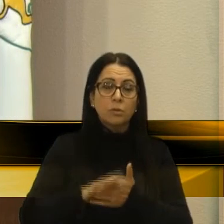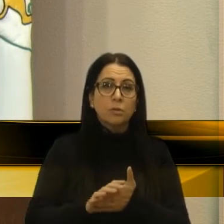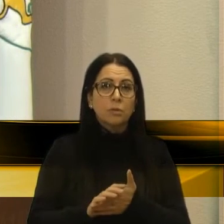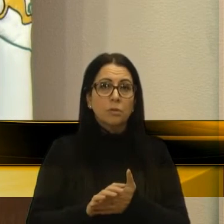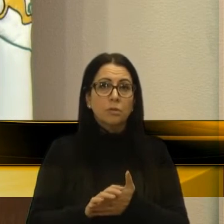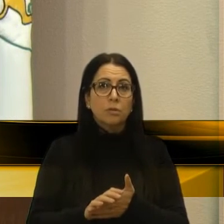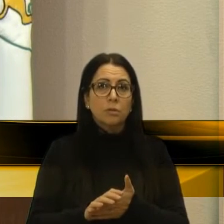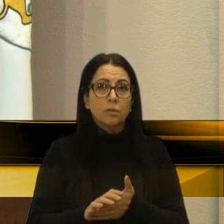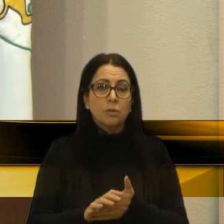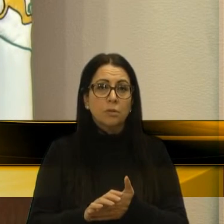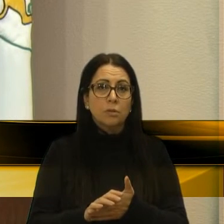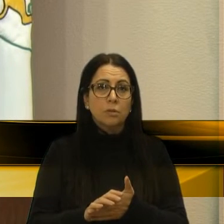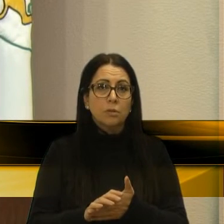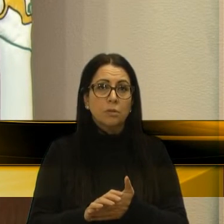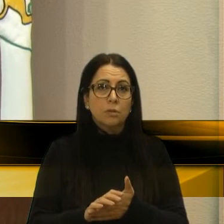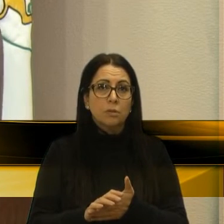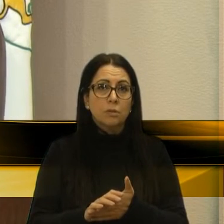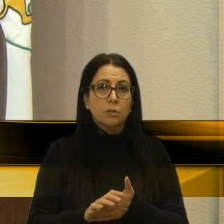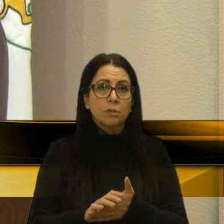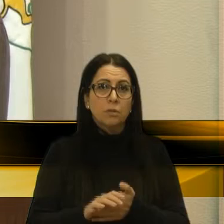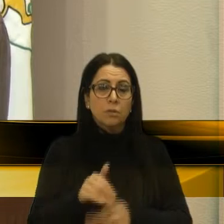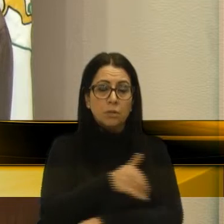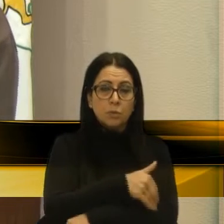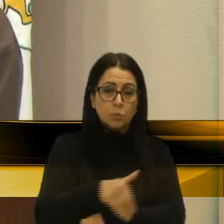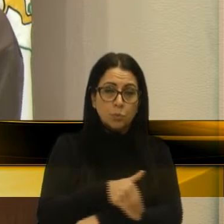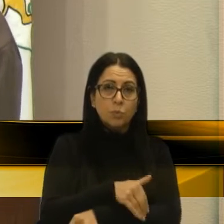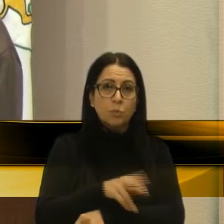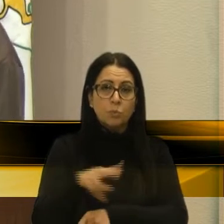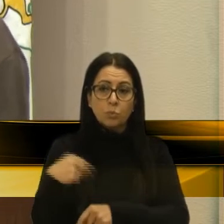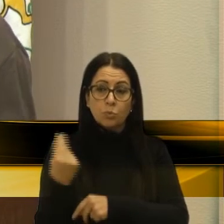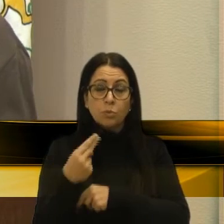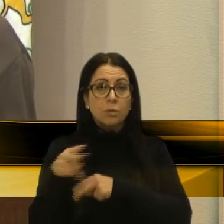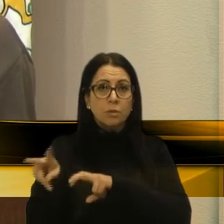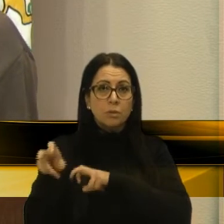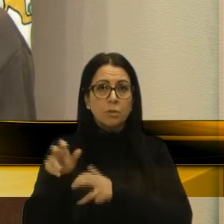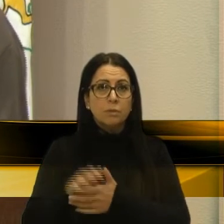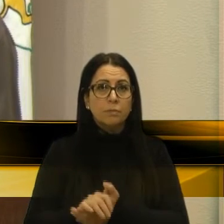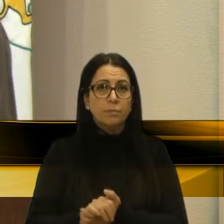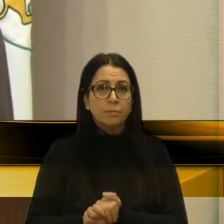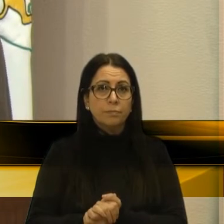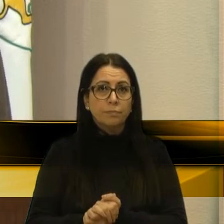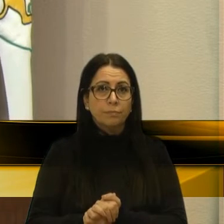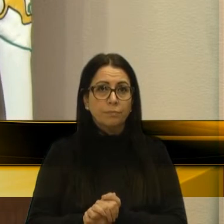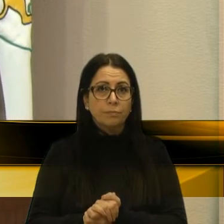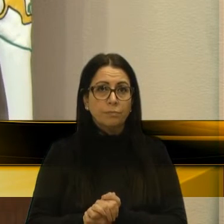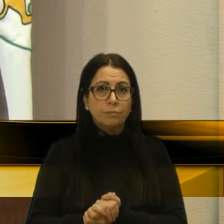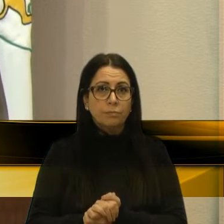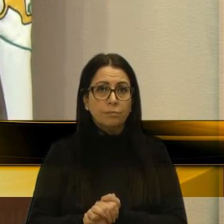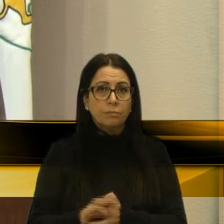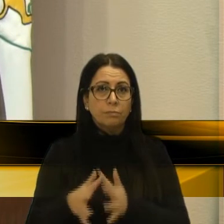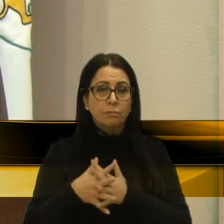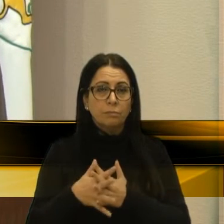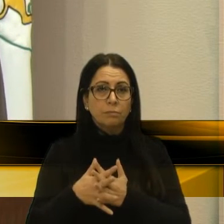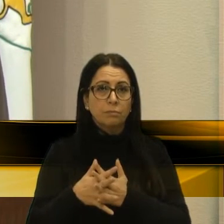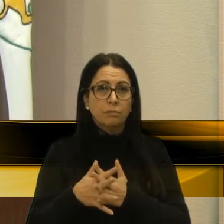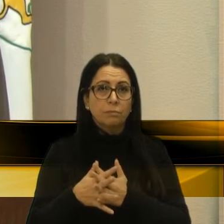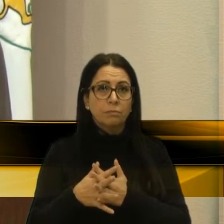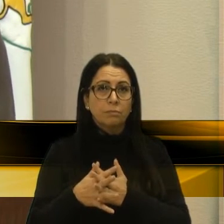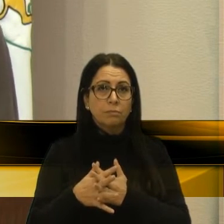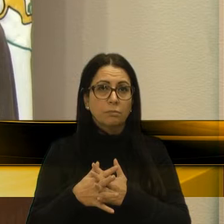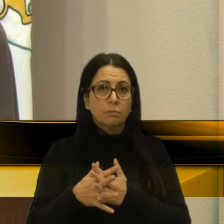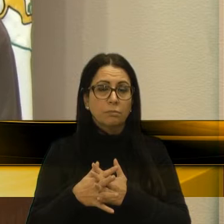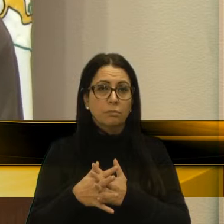aí nessas avenidas, nessas ruas do nosso interior, na estrada do nosso interior, atrapalhar o trânsito,